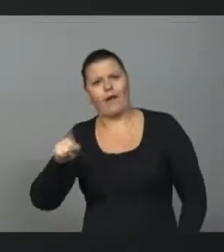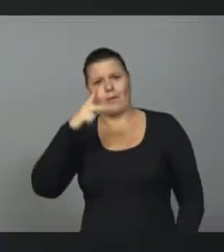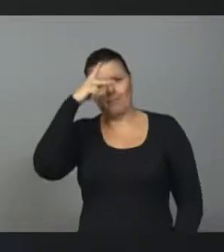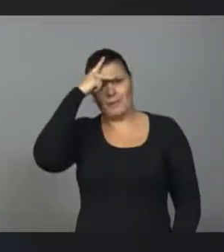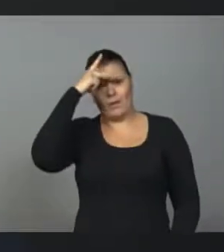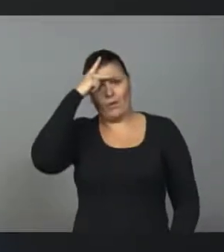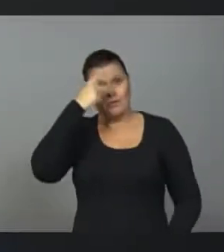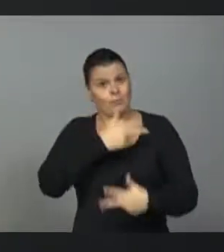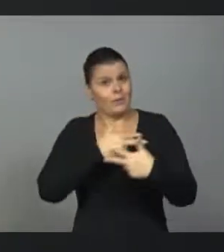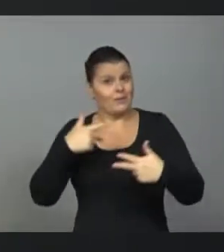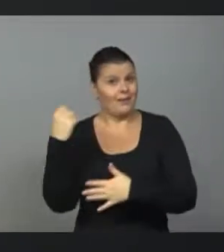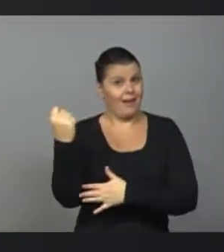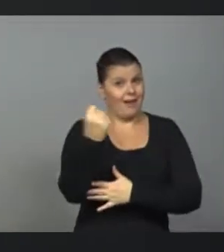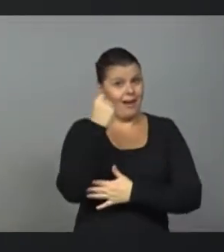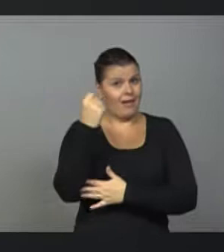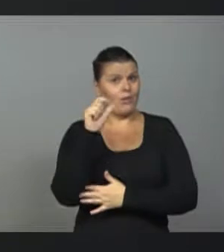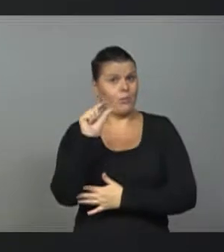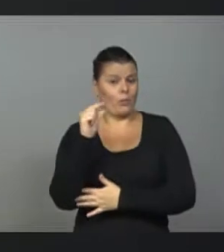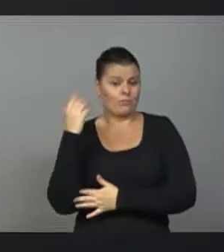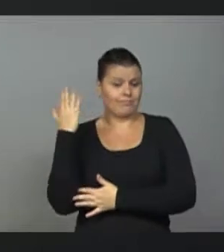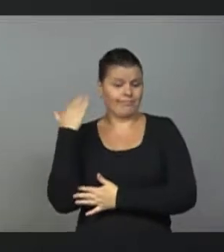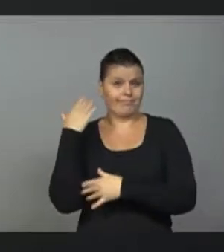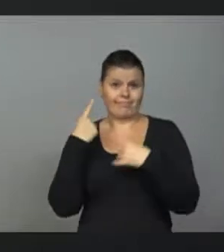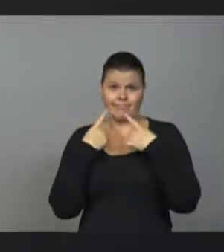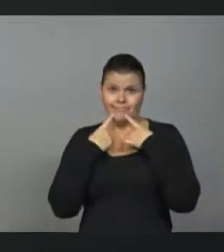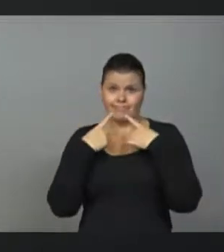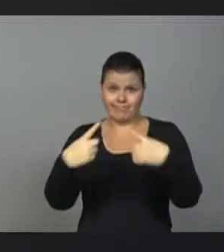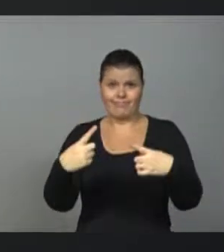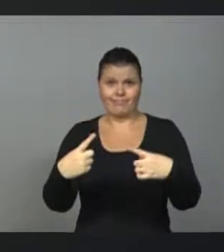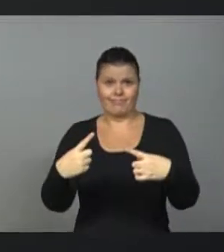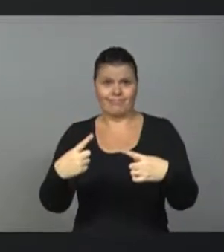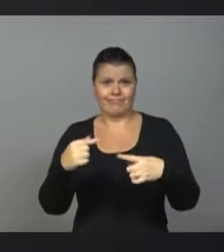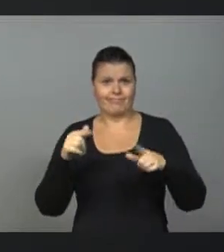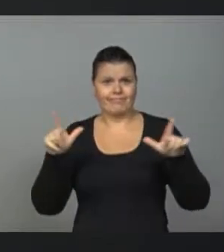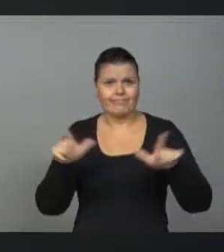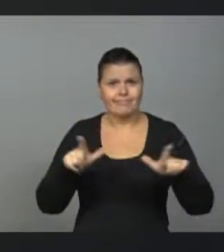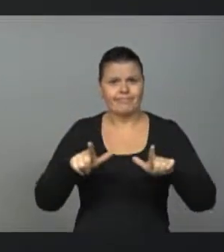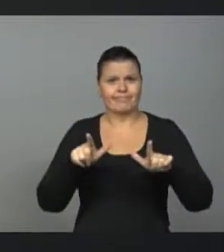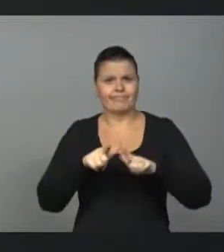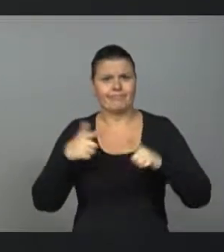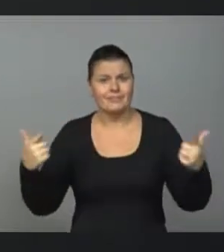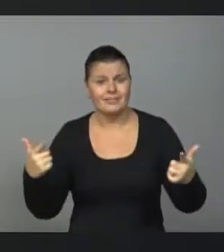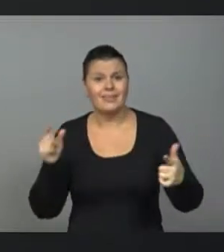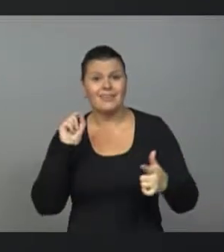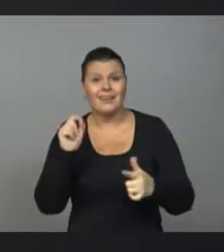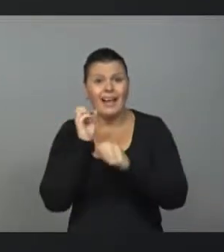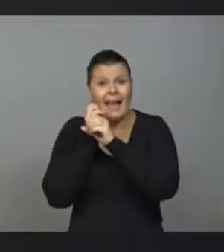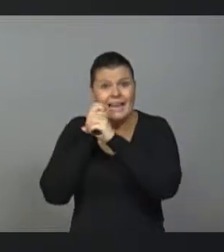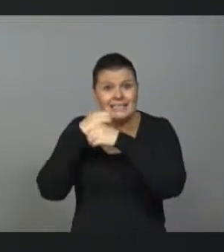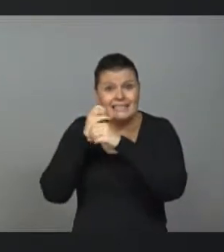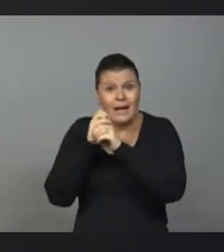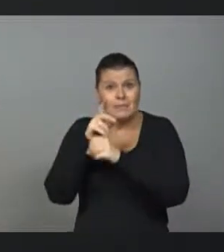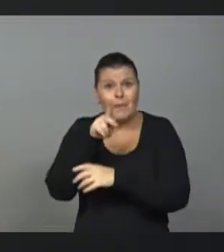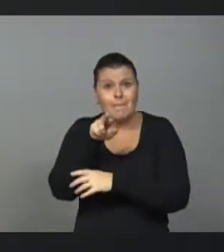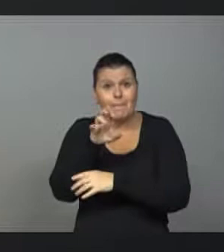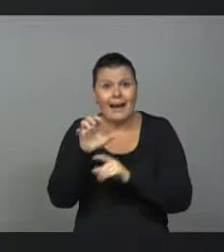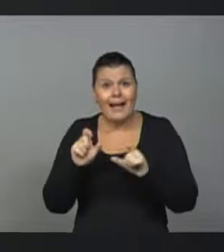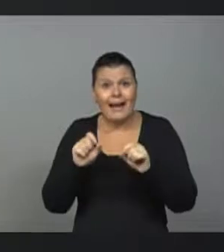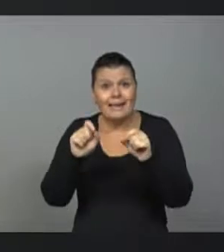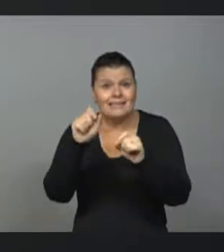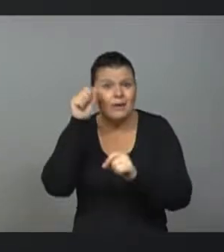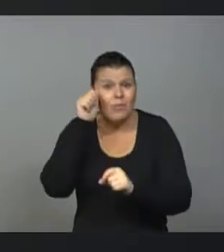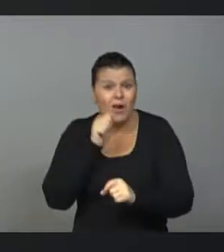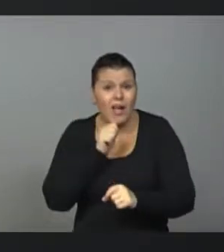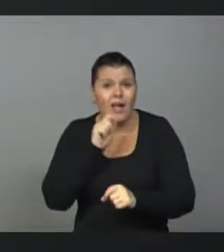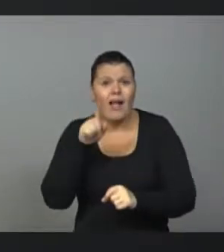algo gravíssimo, denunciado recentemente pelos organismos de imprensa, onde os exames de pré-câncer das mulheres eram feitos por